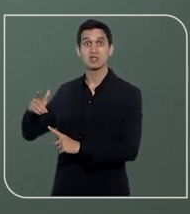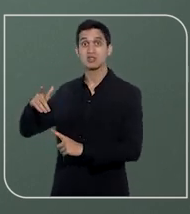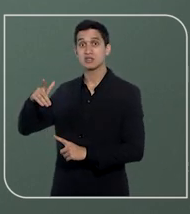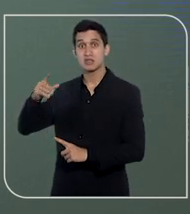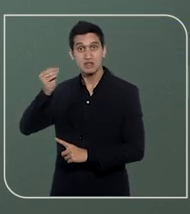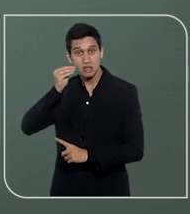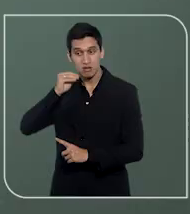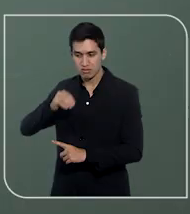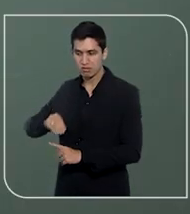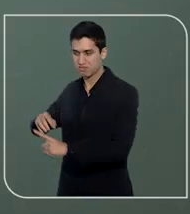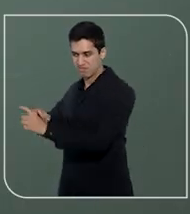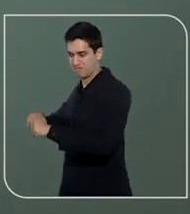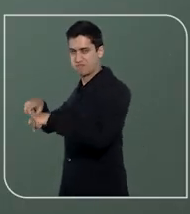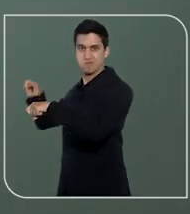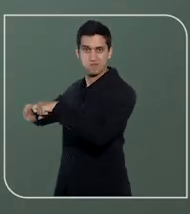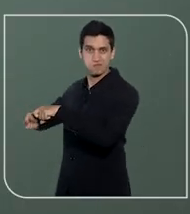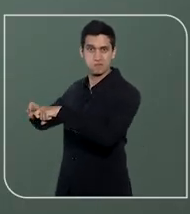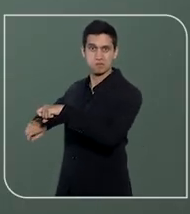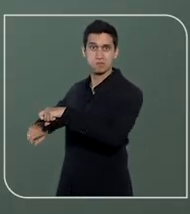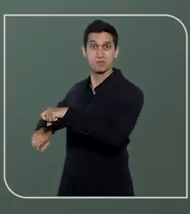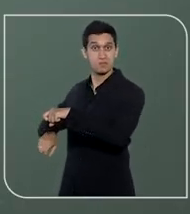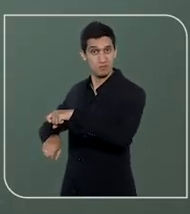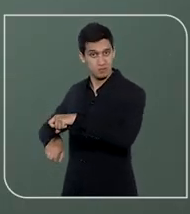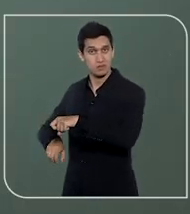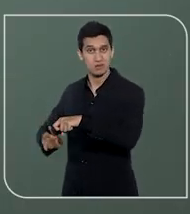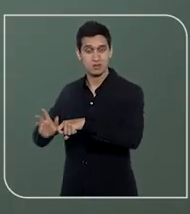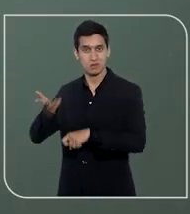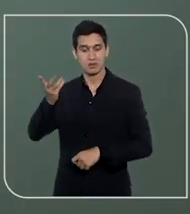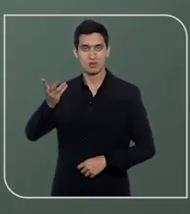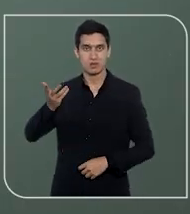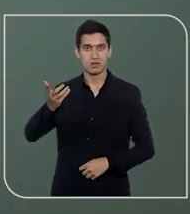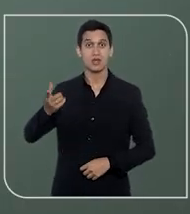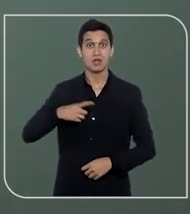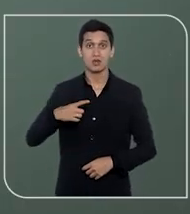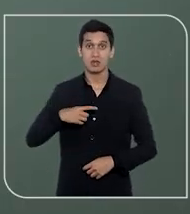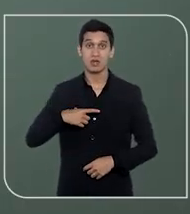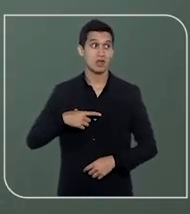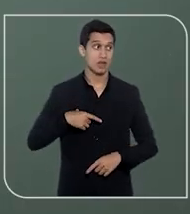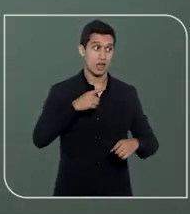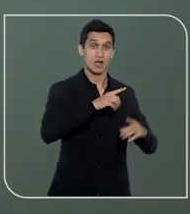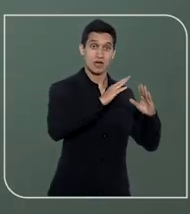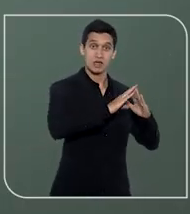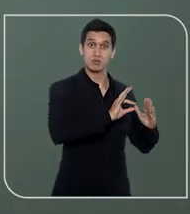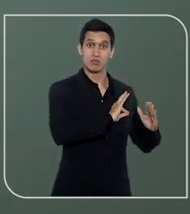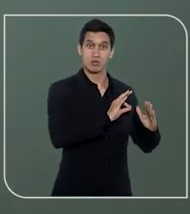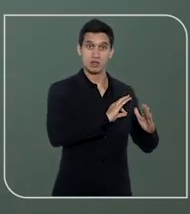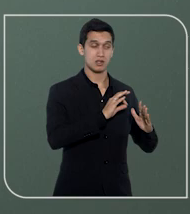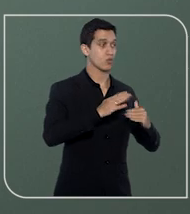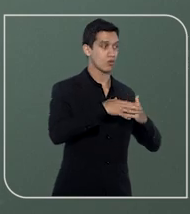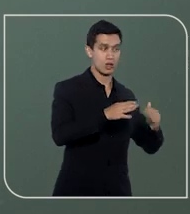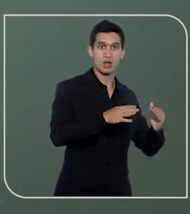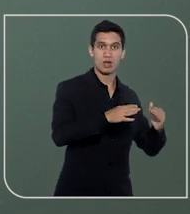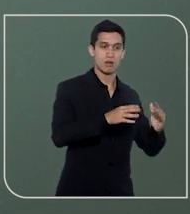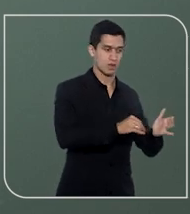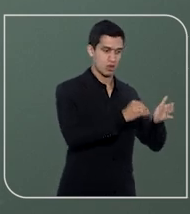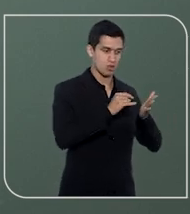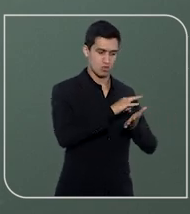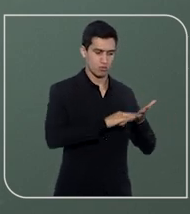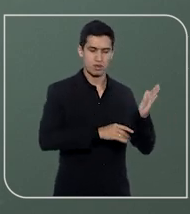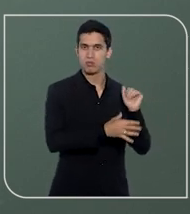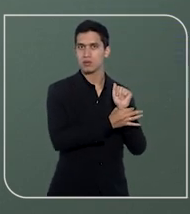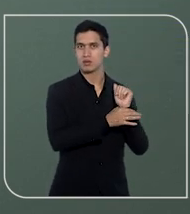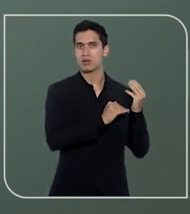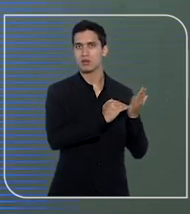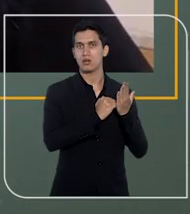me estuprar. Foi aberto um pedido de medida protetiva na delegacia da cidade na qual